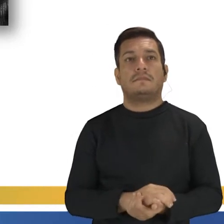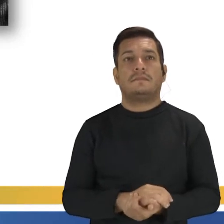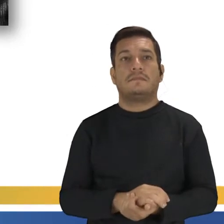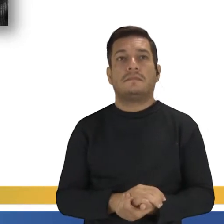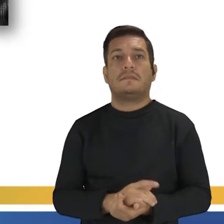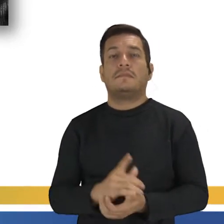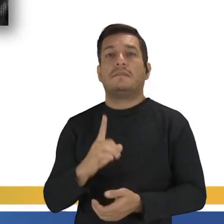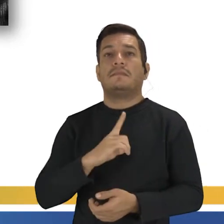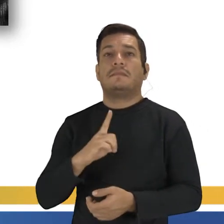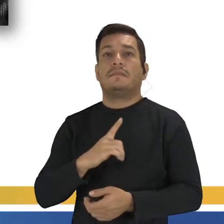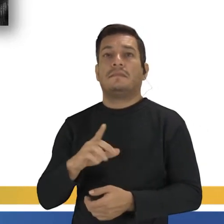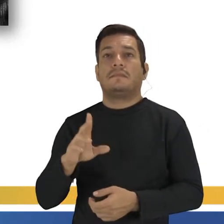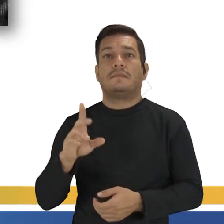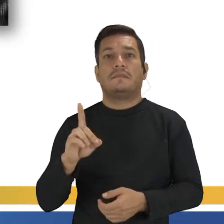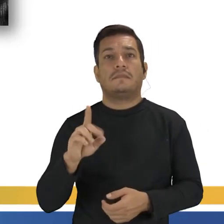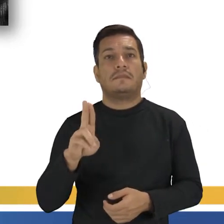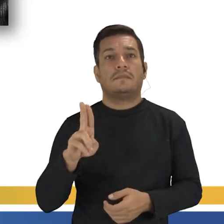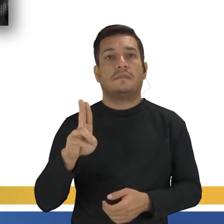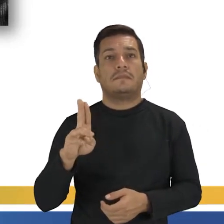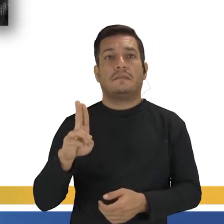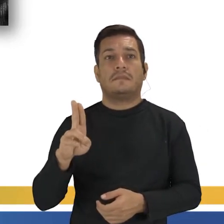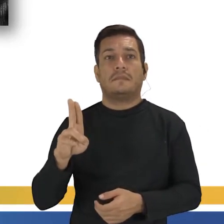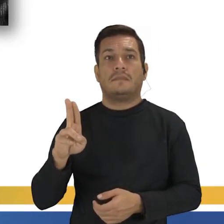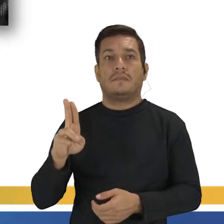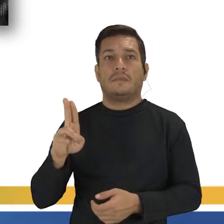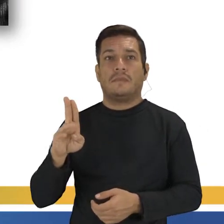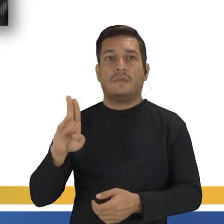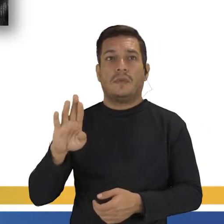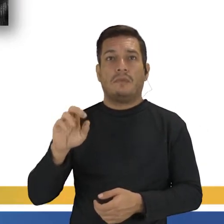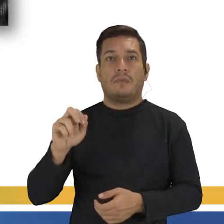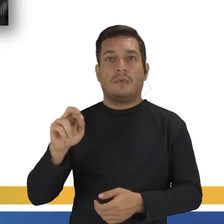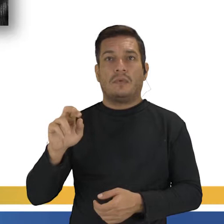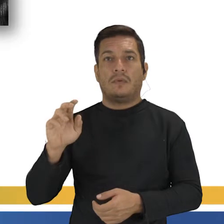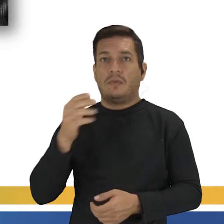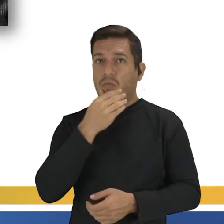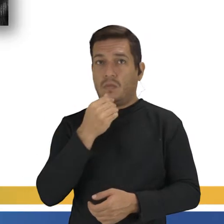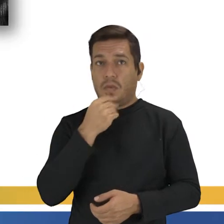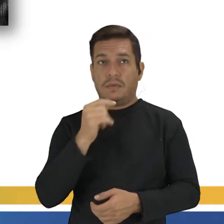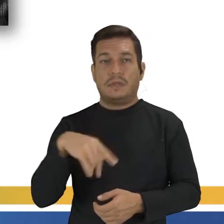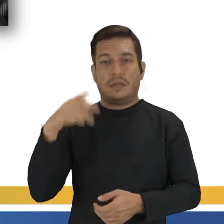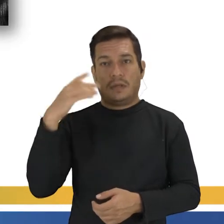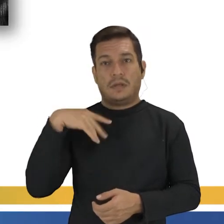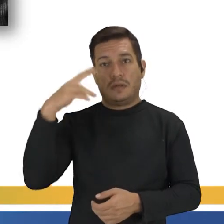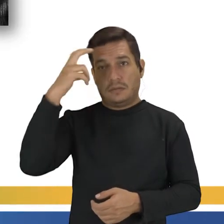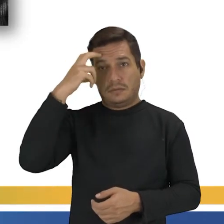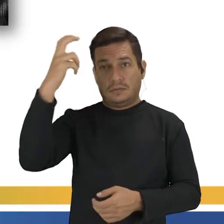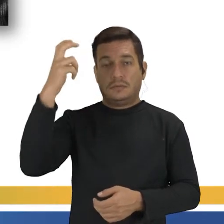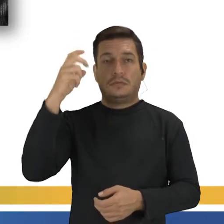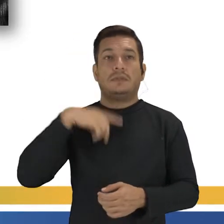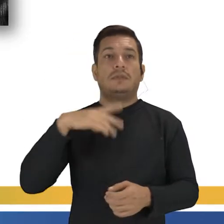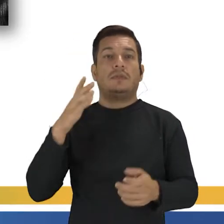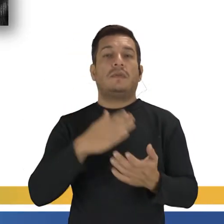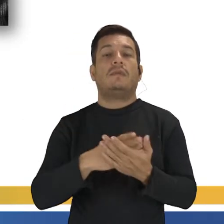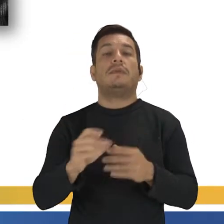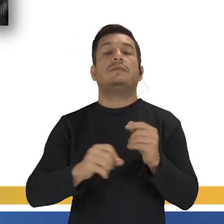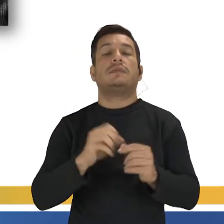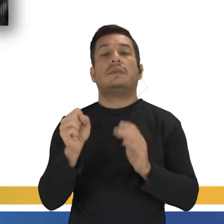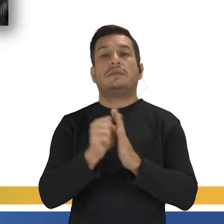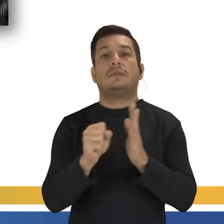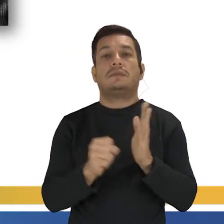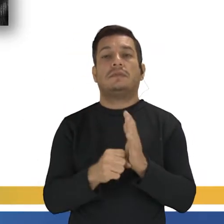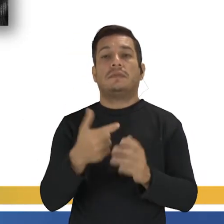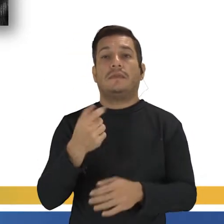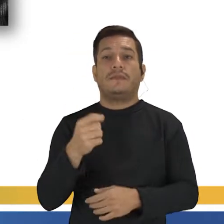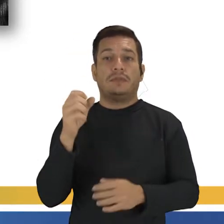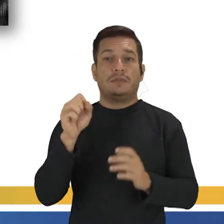tem o Dubois, né? Que é um grande intelectual, que ele começa a inserir essas questões raciais no século XX aí